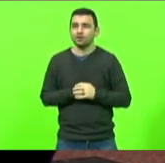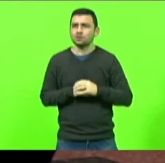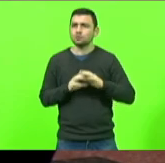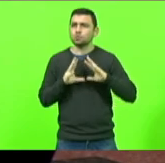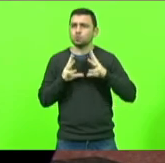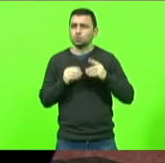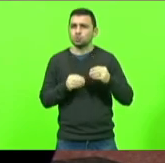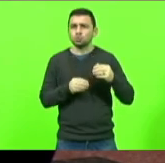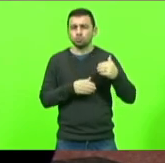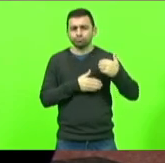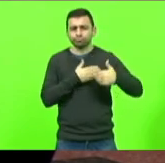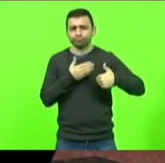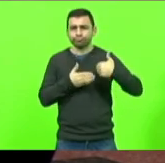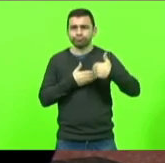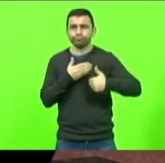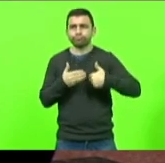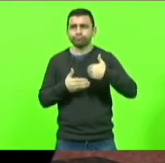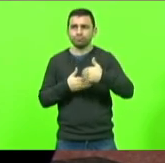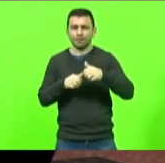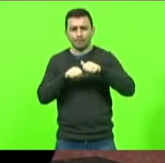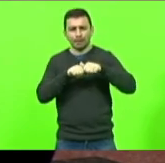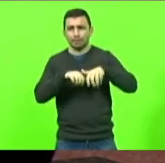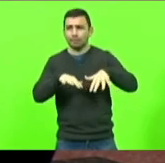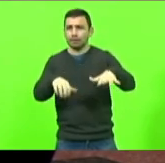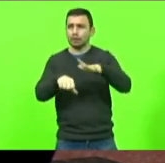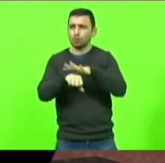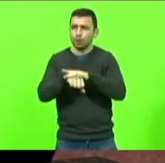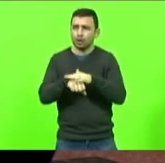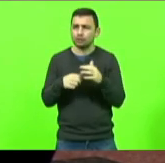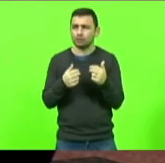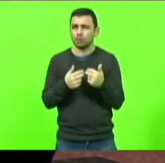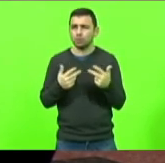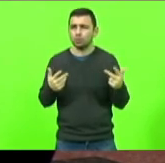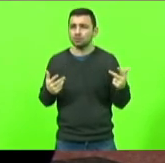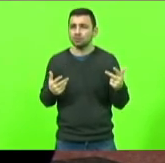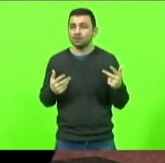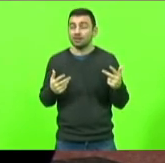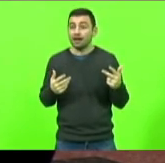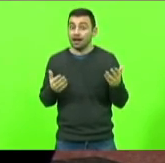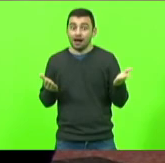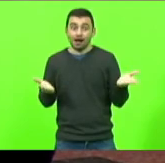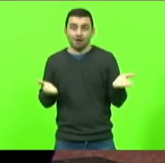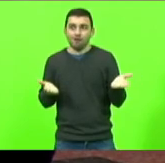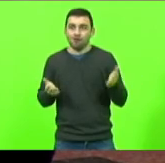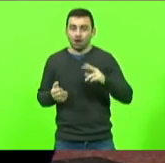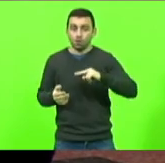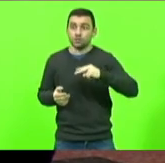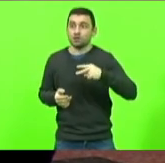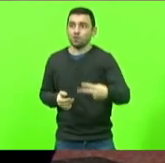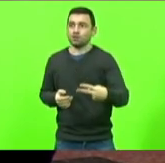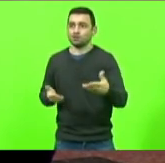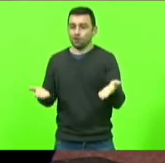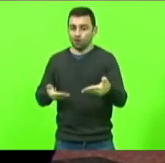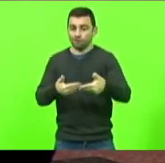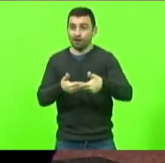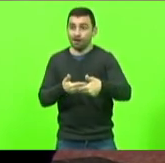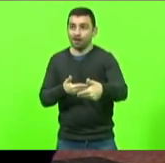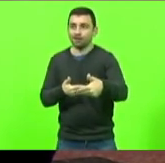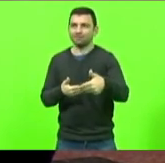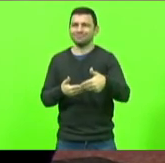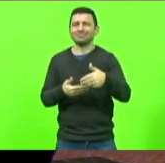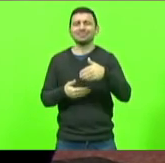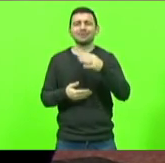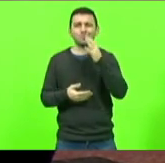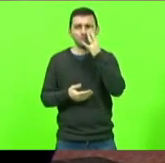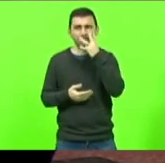essa pandemia que nós estamos vivendo os efeitos ainda o que vem pela frente vai levar muito tempo